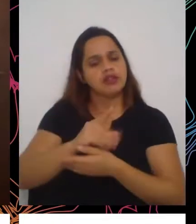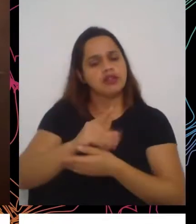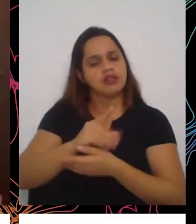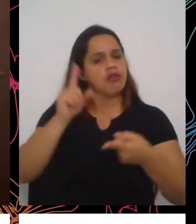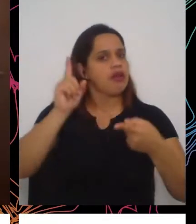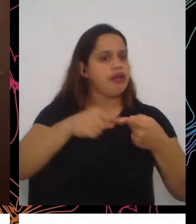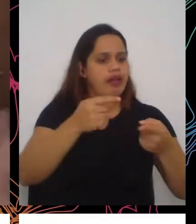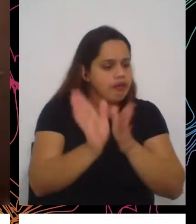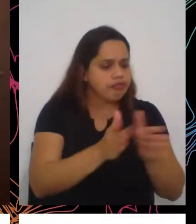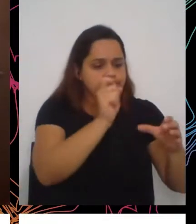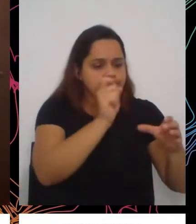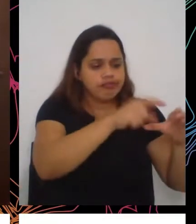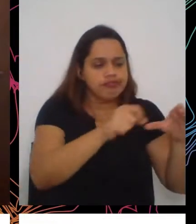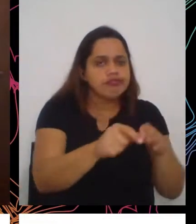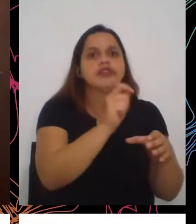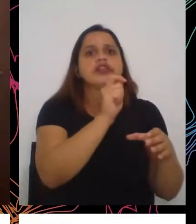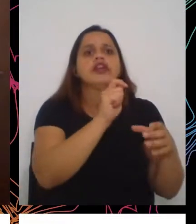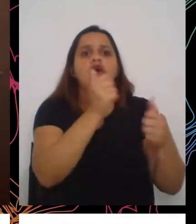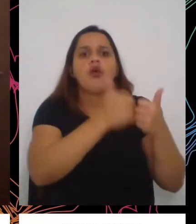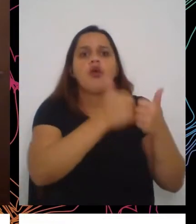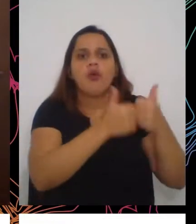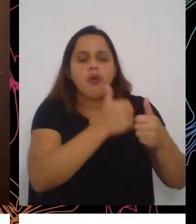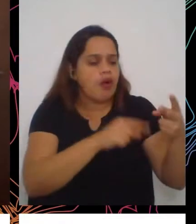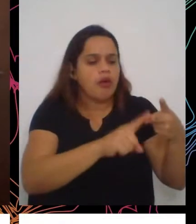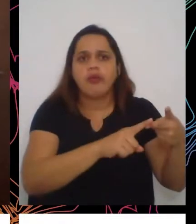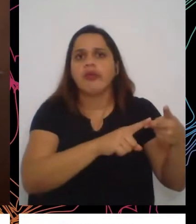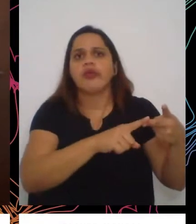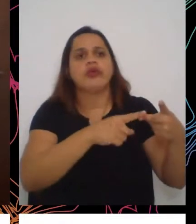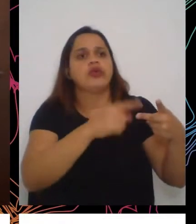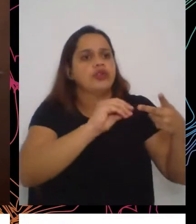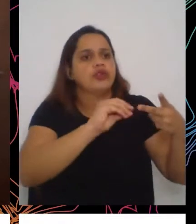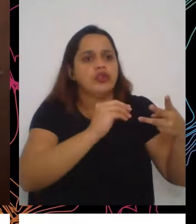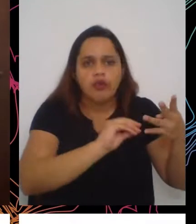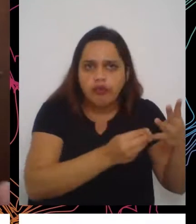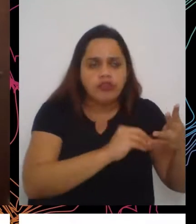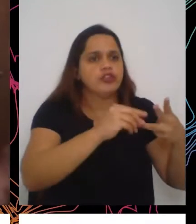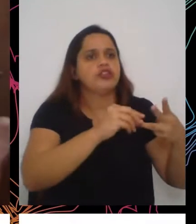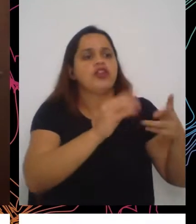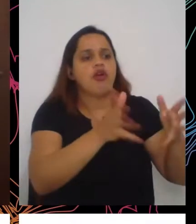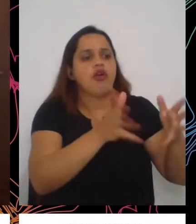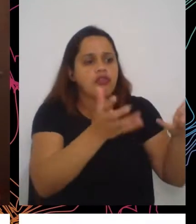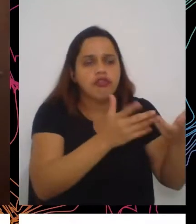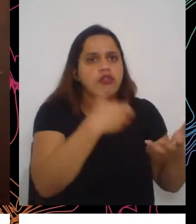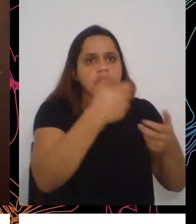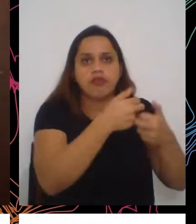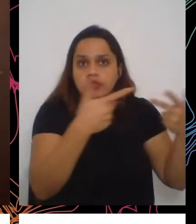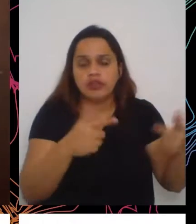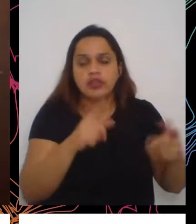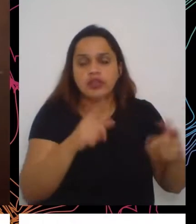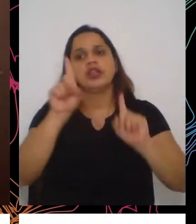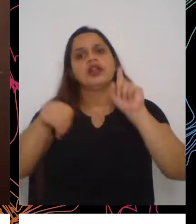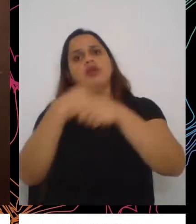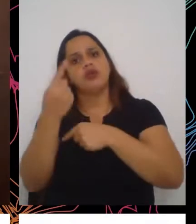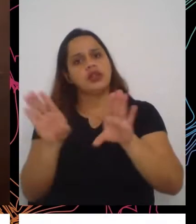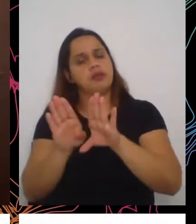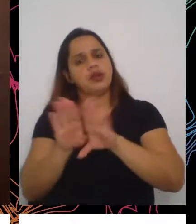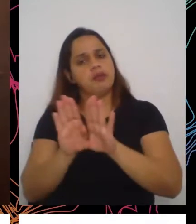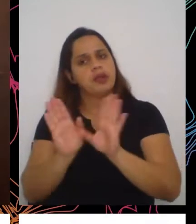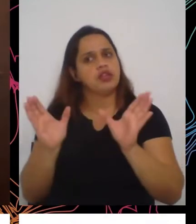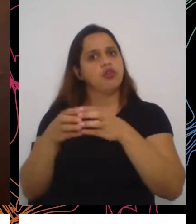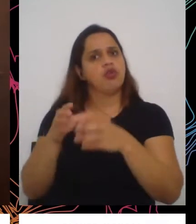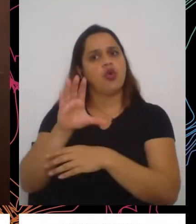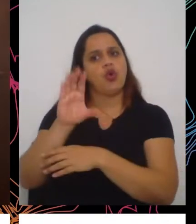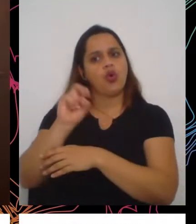a fruta. E a quarta questão, controle popular através dos conselhos e do Conselho Nacional. Esses